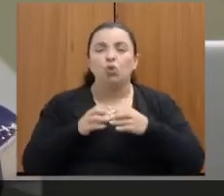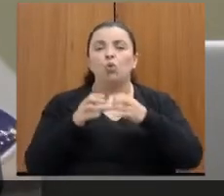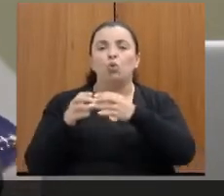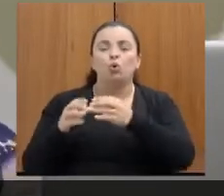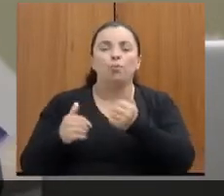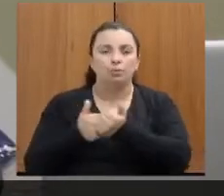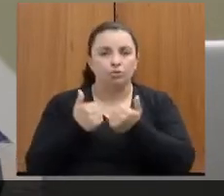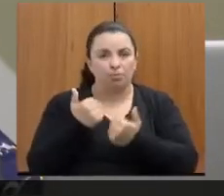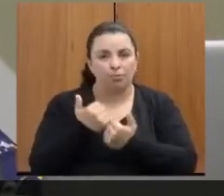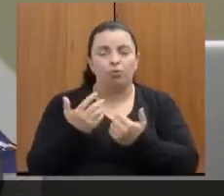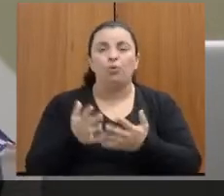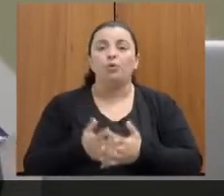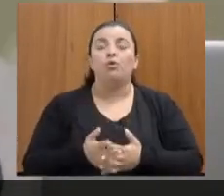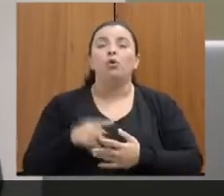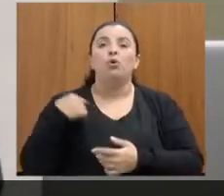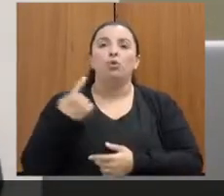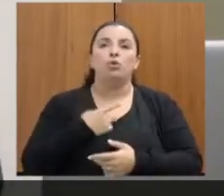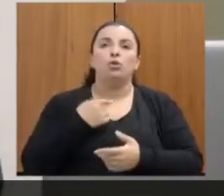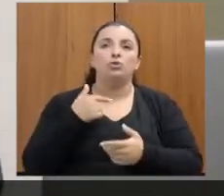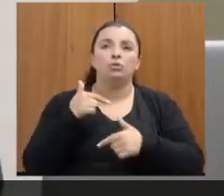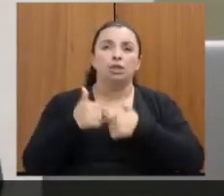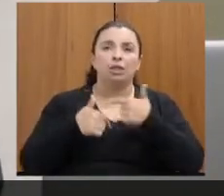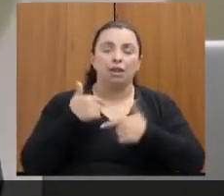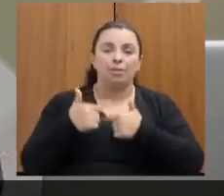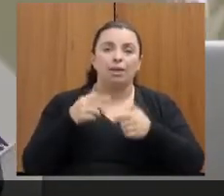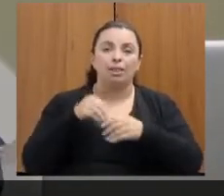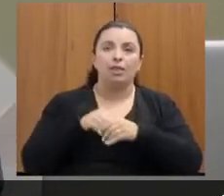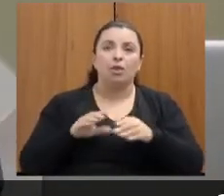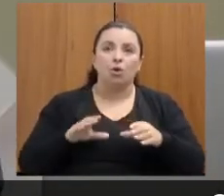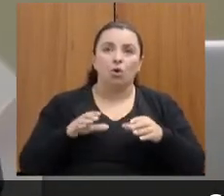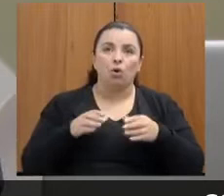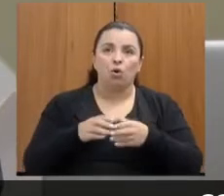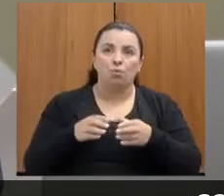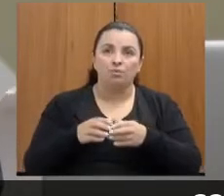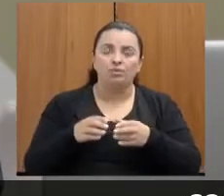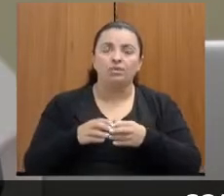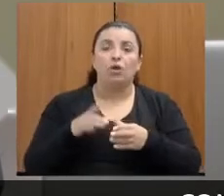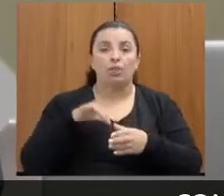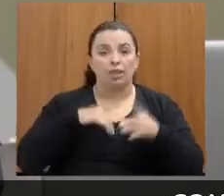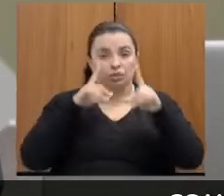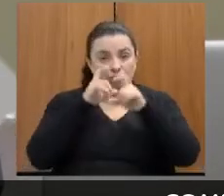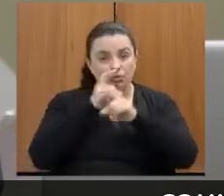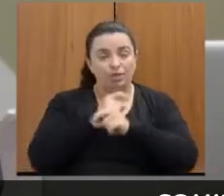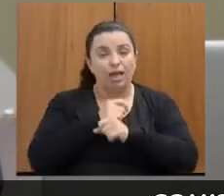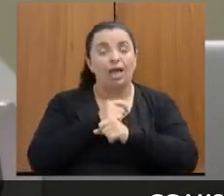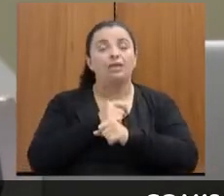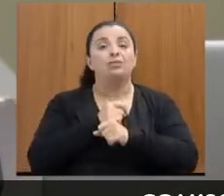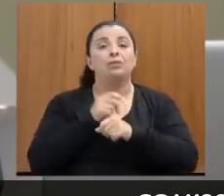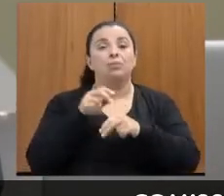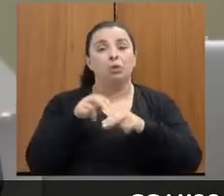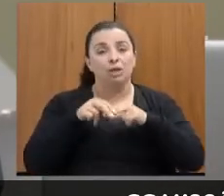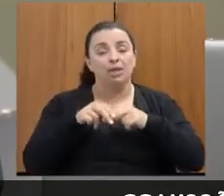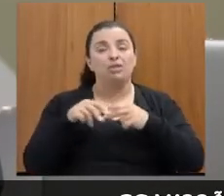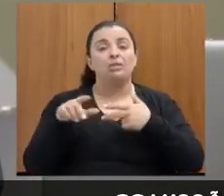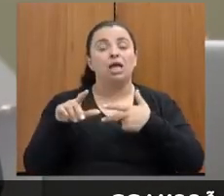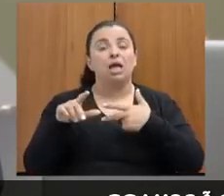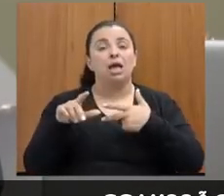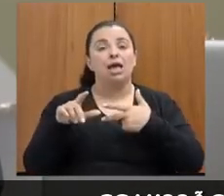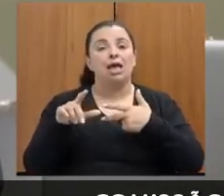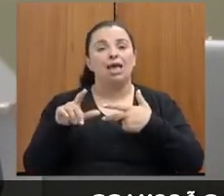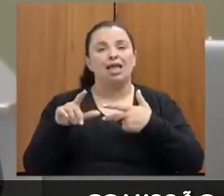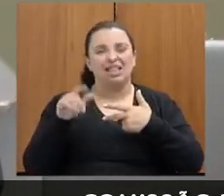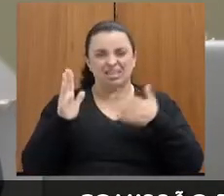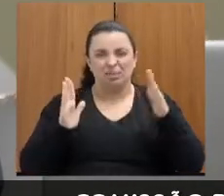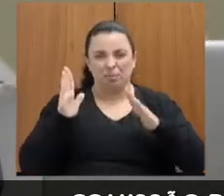que a nossa comissão tem, embora todas as dificuldades impostas nessa legislatura em função da pandemia, é trabalhar